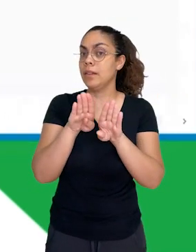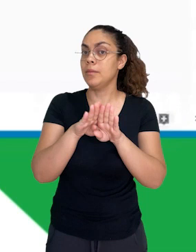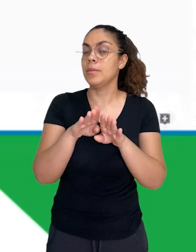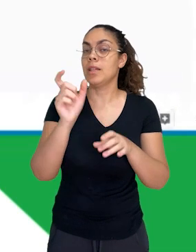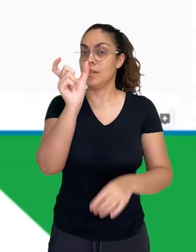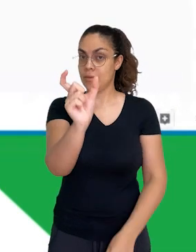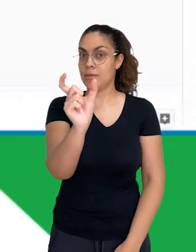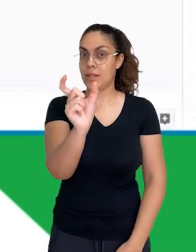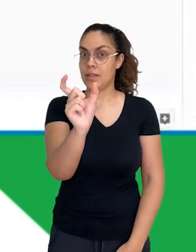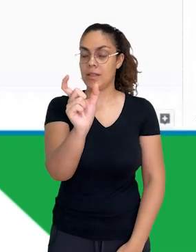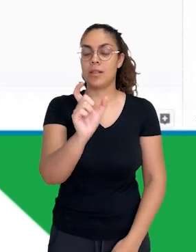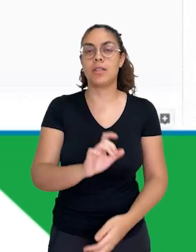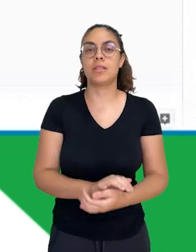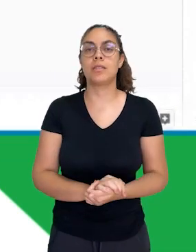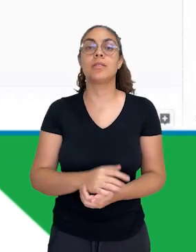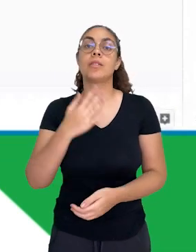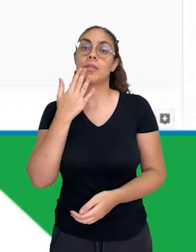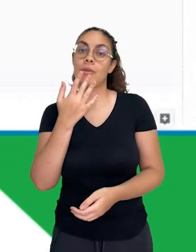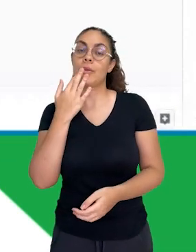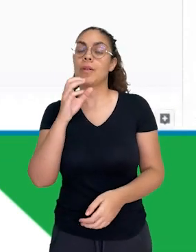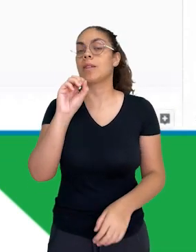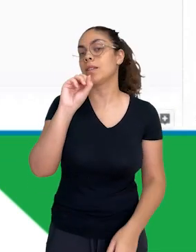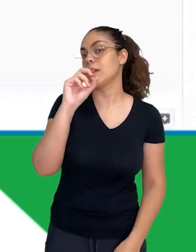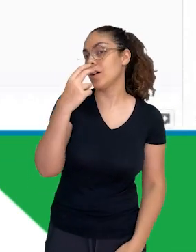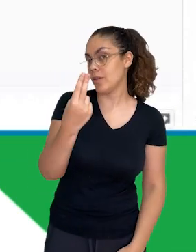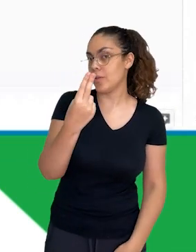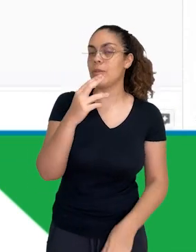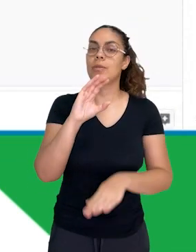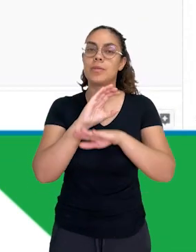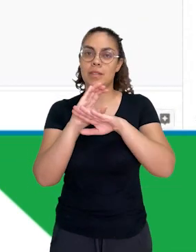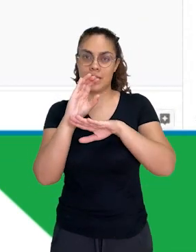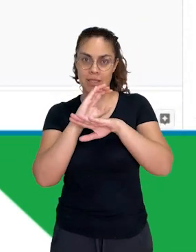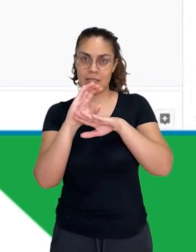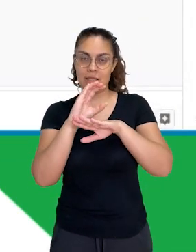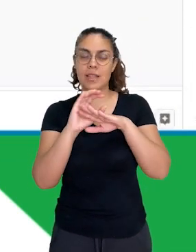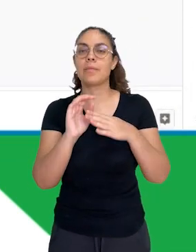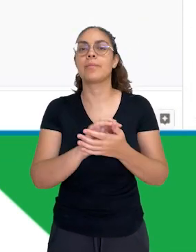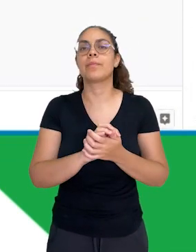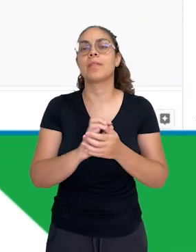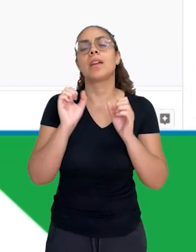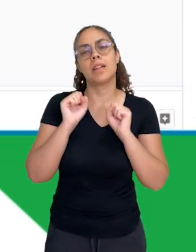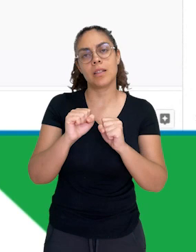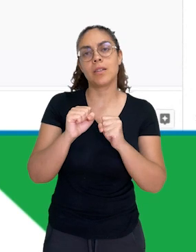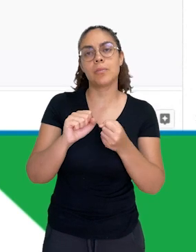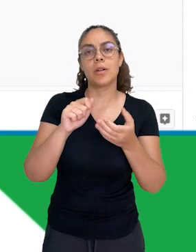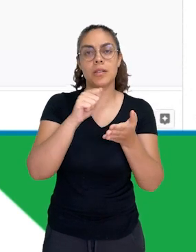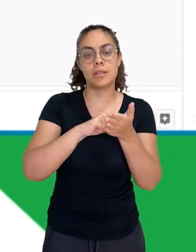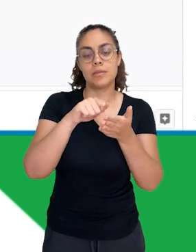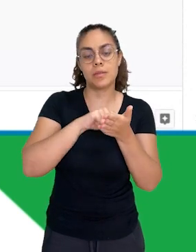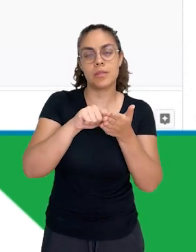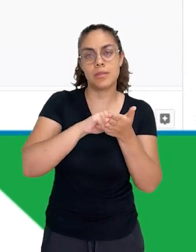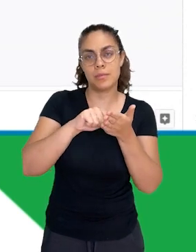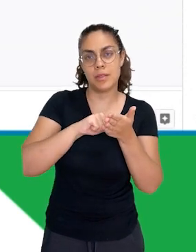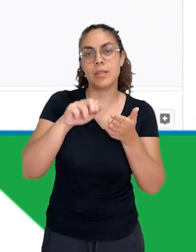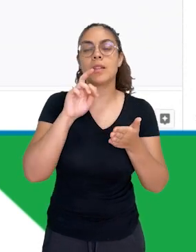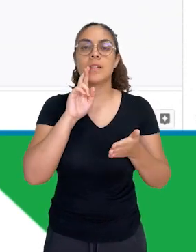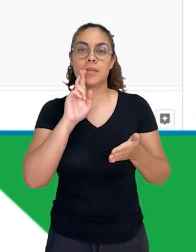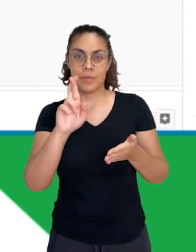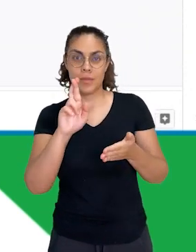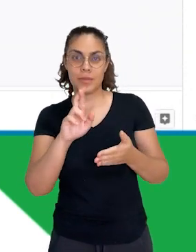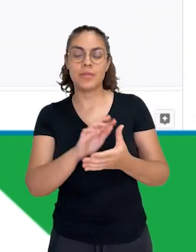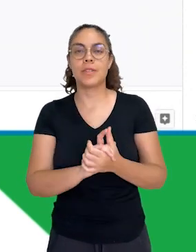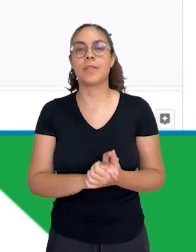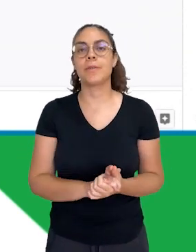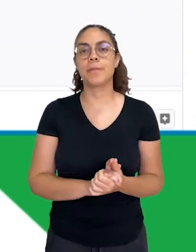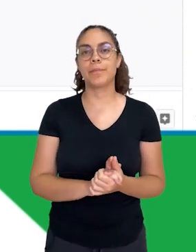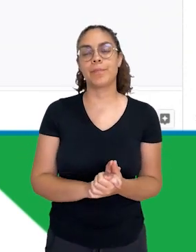Temos também os cartões de forma colorida ou escala de cinza, que poderão ser preenchidos à mão pelos seus alunos, já que a